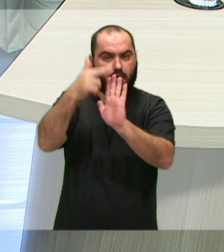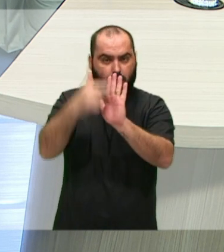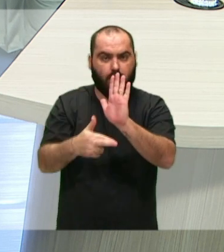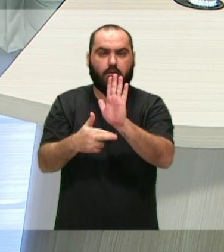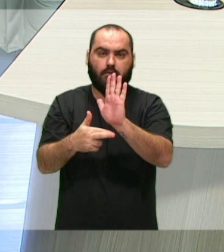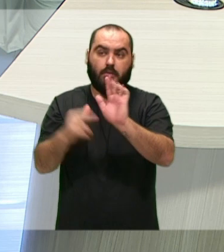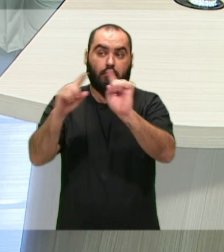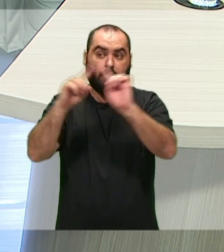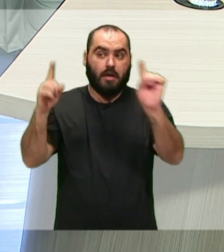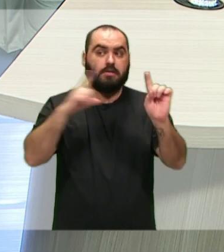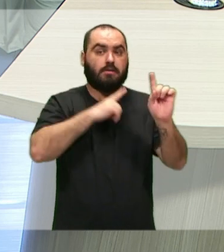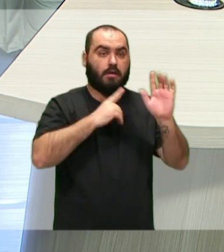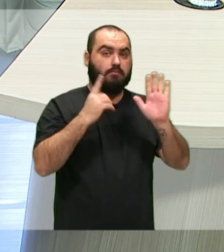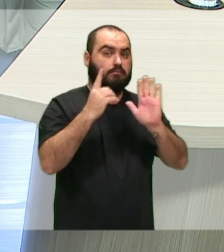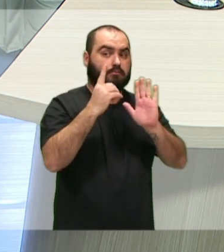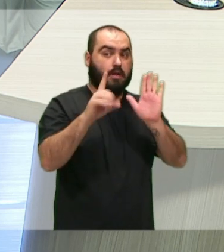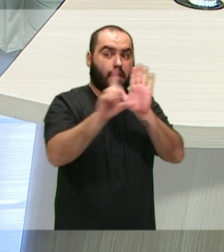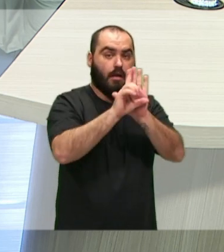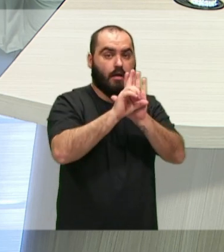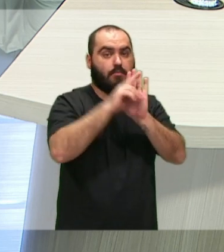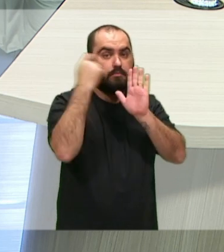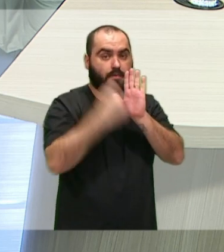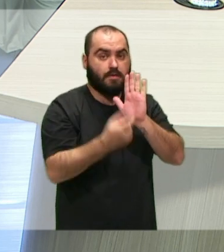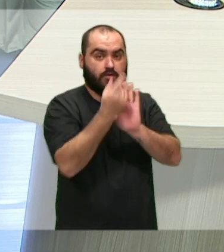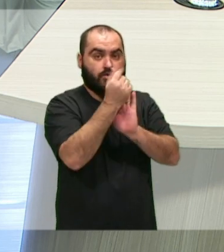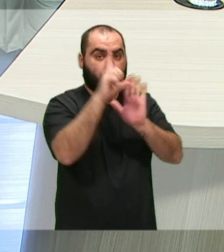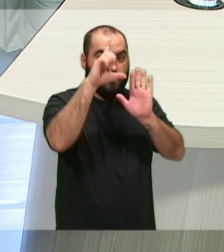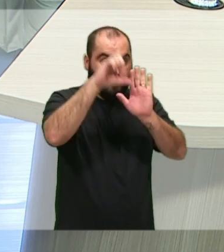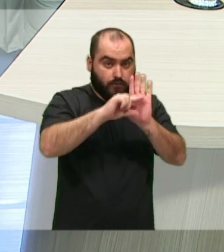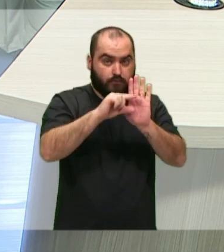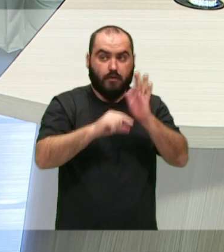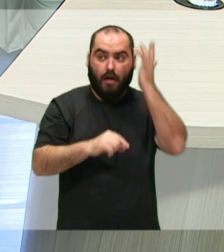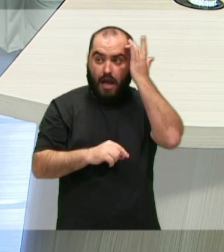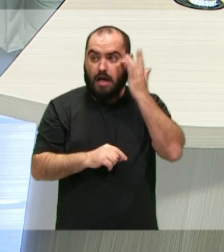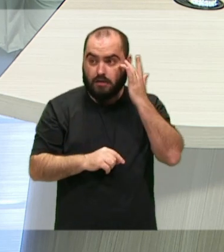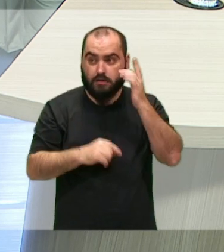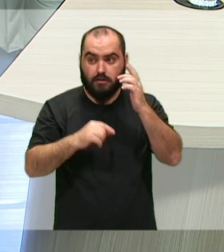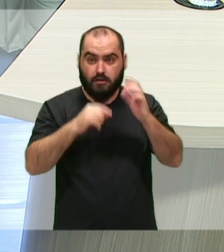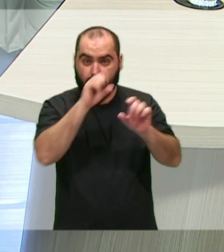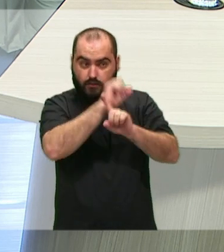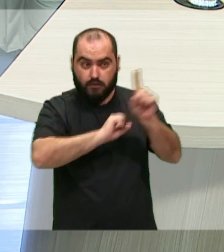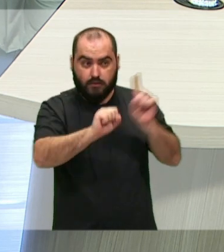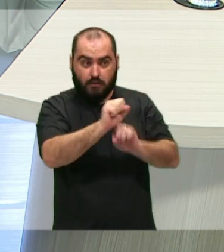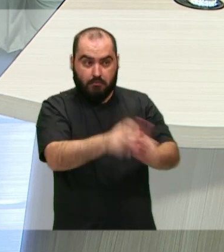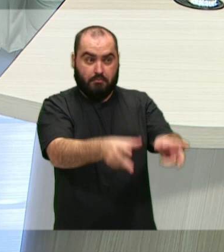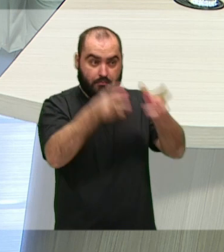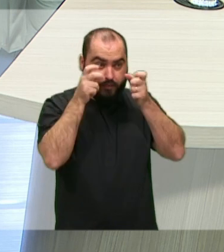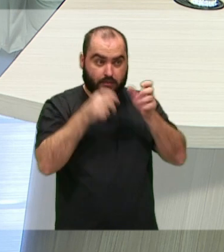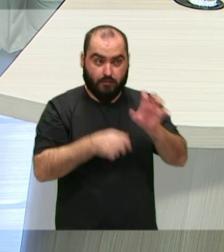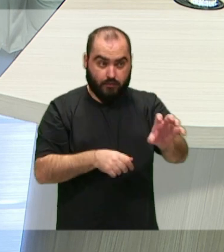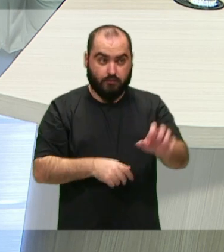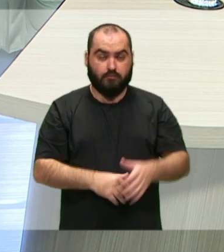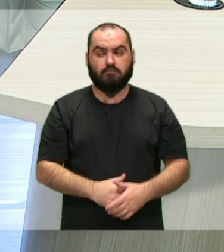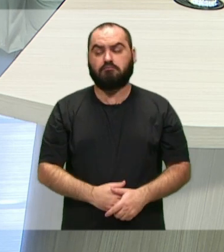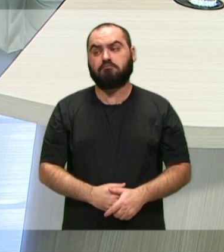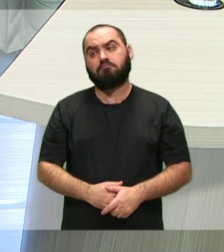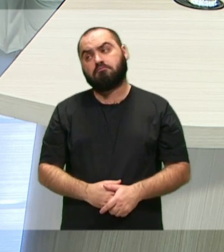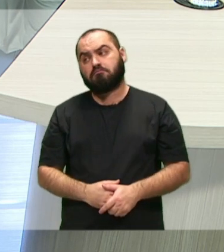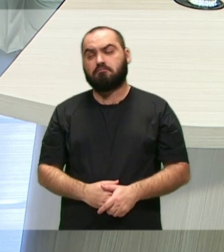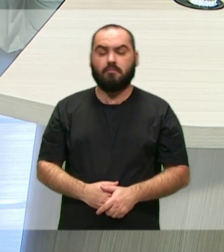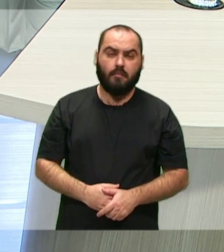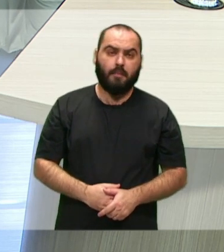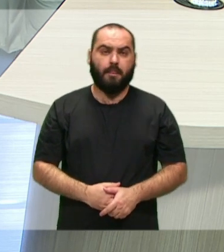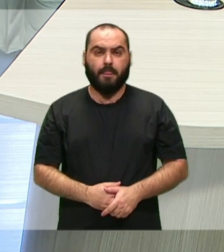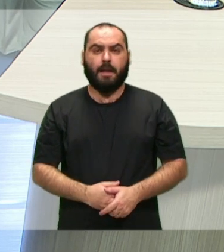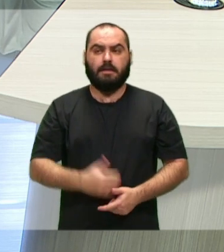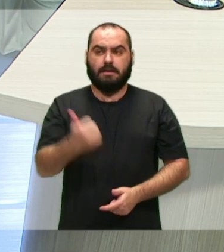economia de recursos. O senhor acredita que a sociedade, ela tem conhecimento, ela consegue perceber isso? Júnior, ainda é uma relação, muito embora